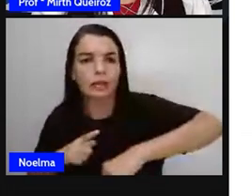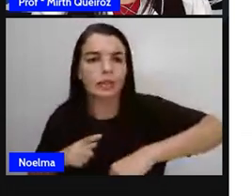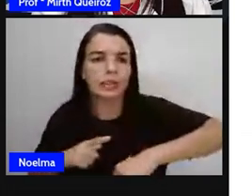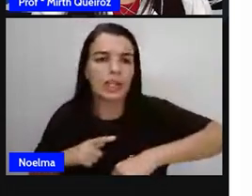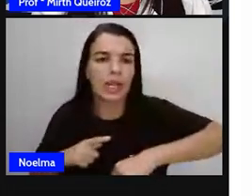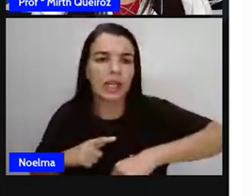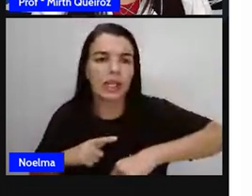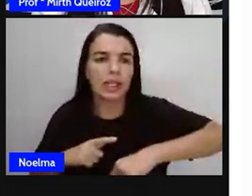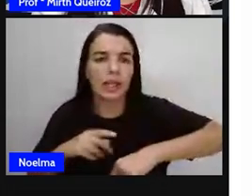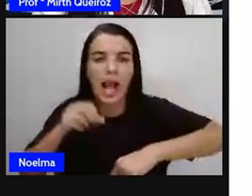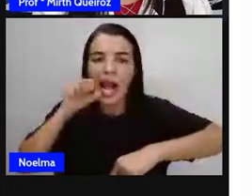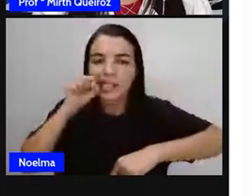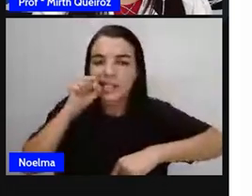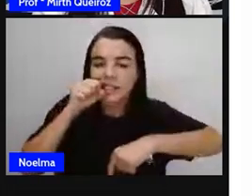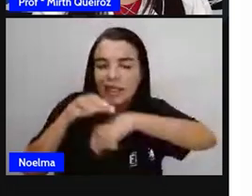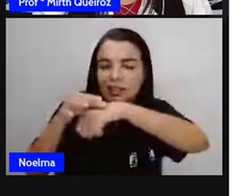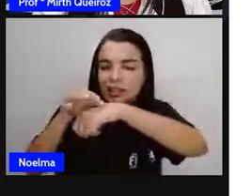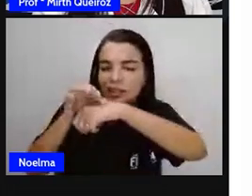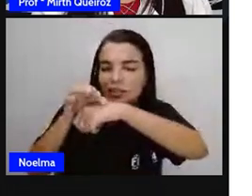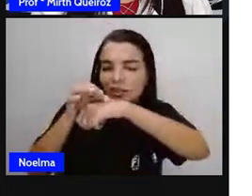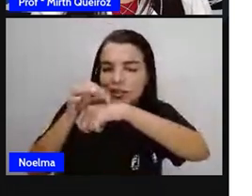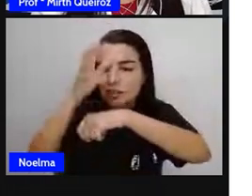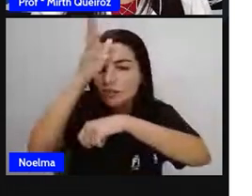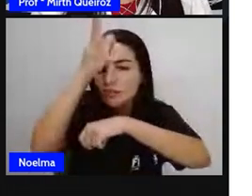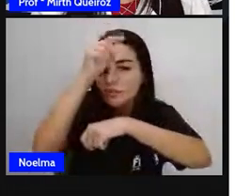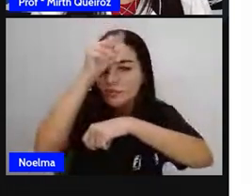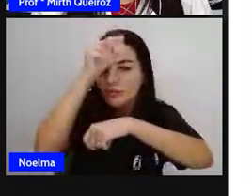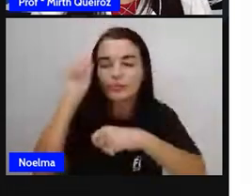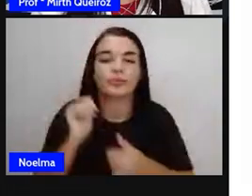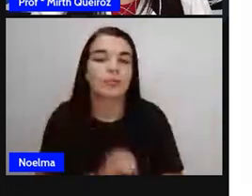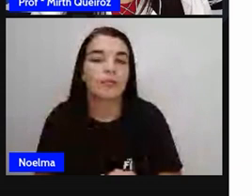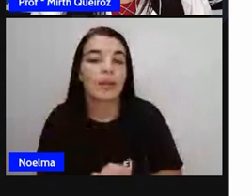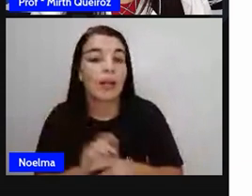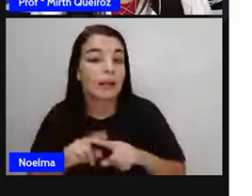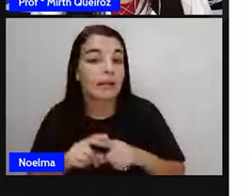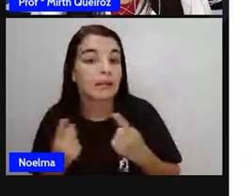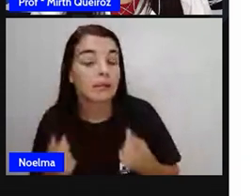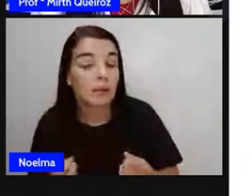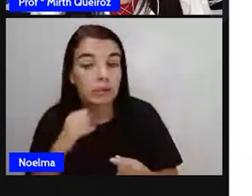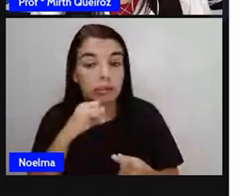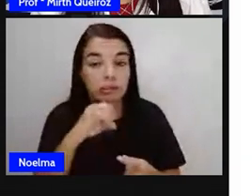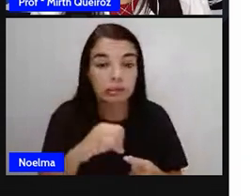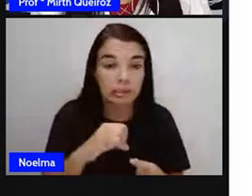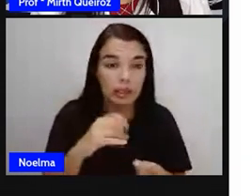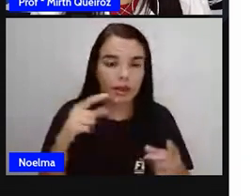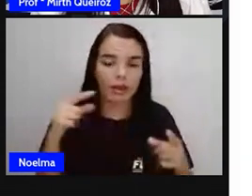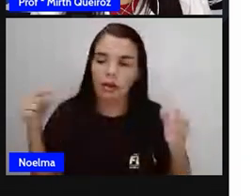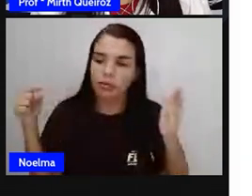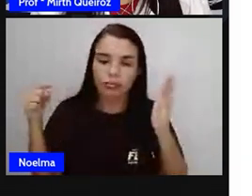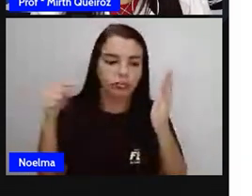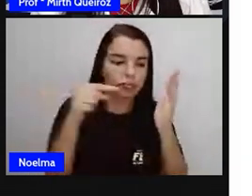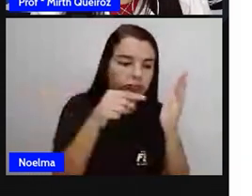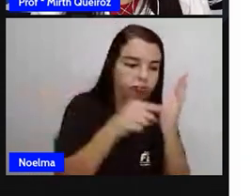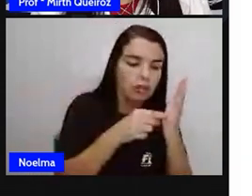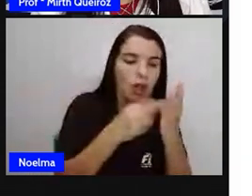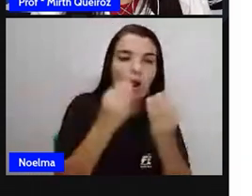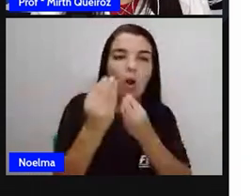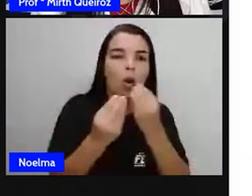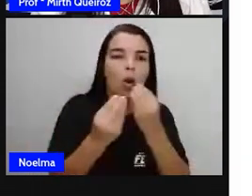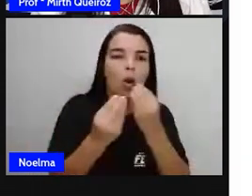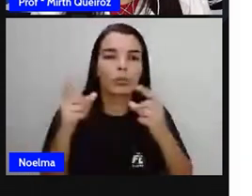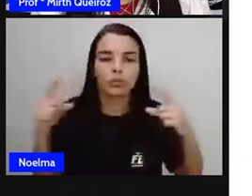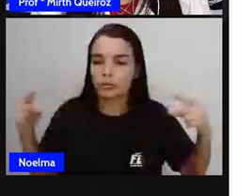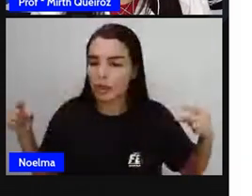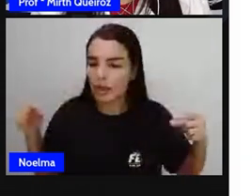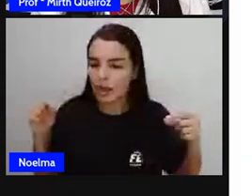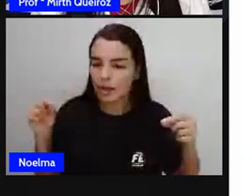No numeral 5, letra A, né? Partindo do ponto em que se encontra o gato, como você faria